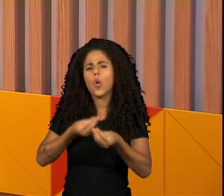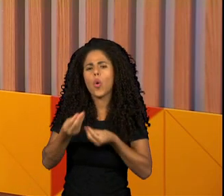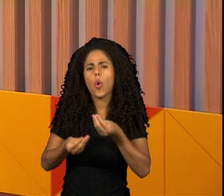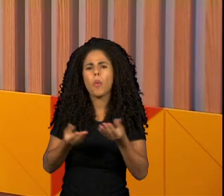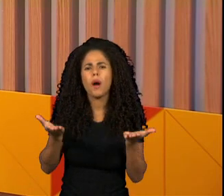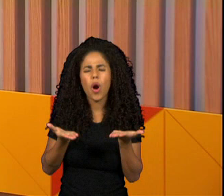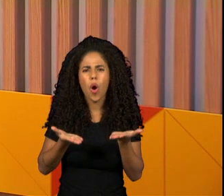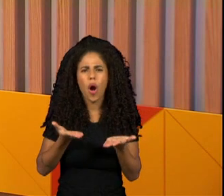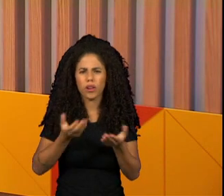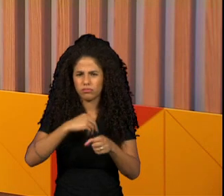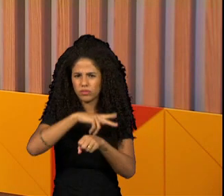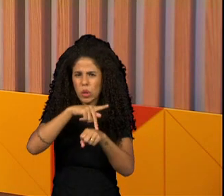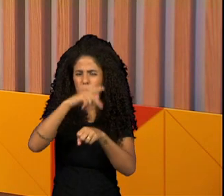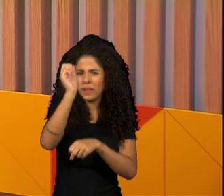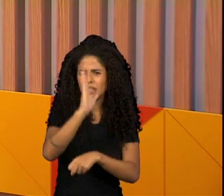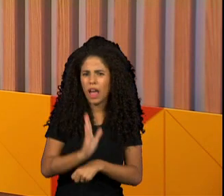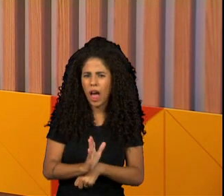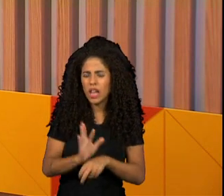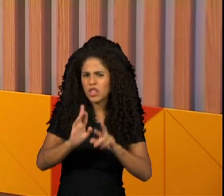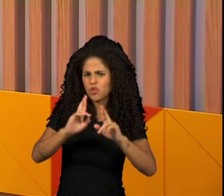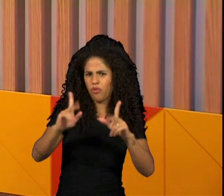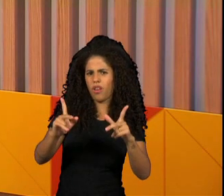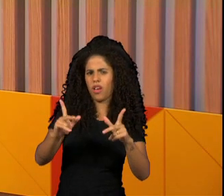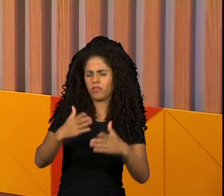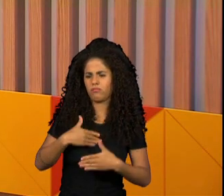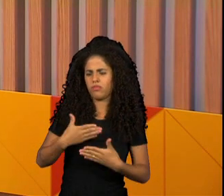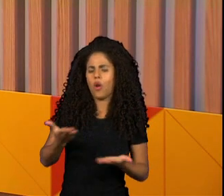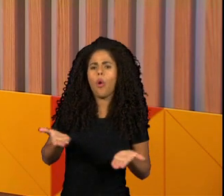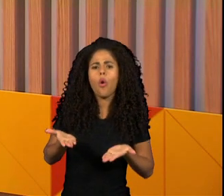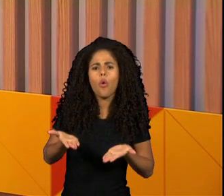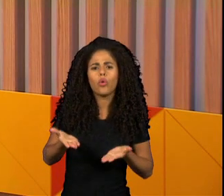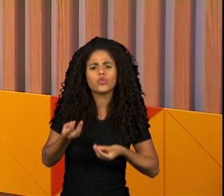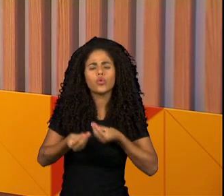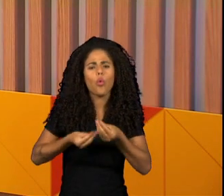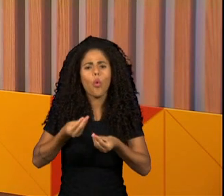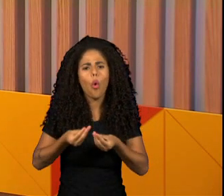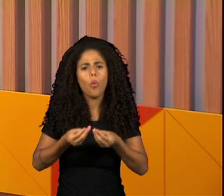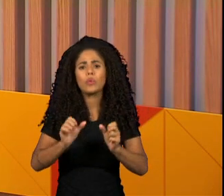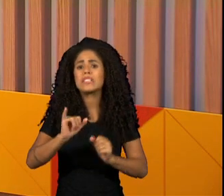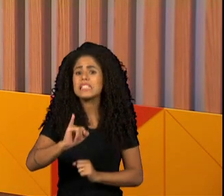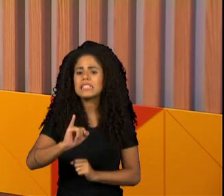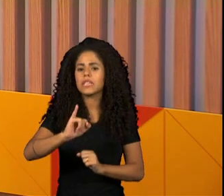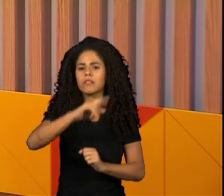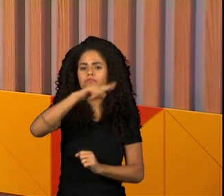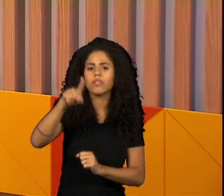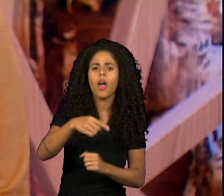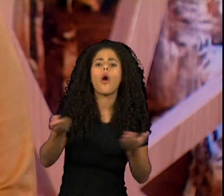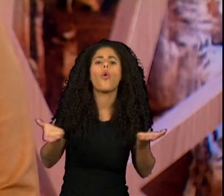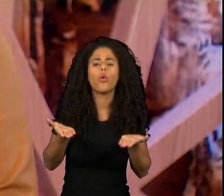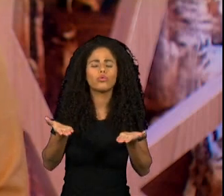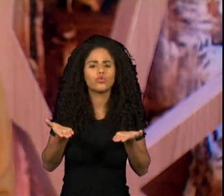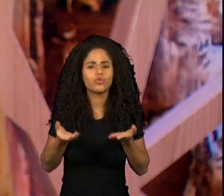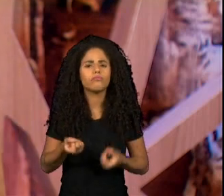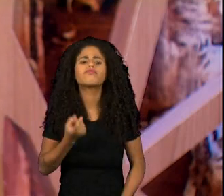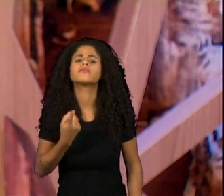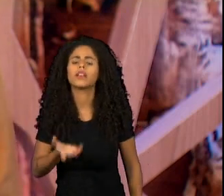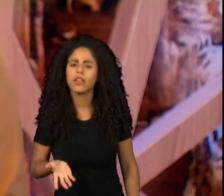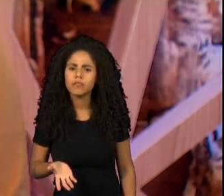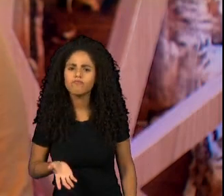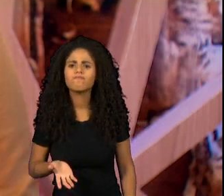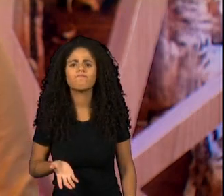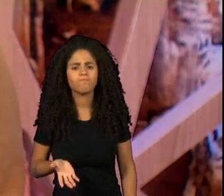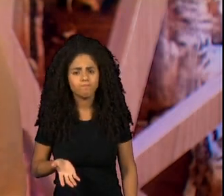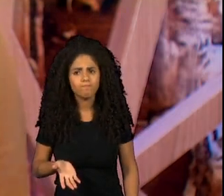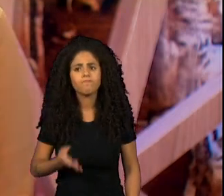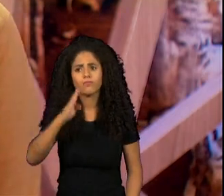Será que a gente teria uma outra reação se essa censura acontecesse hoje? Eu acredito que sim, Cris. Acho que a nossa